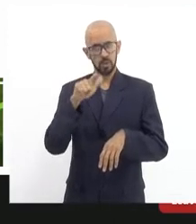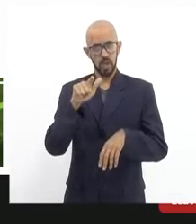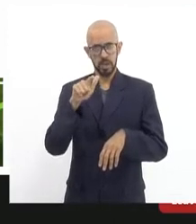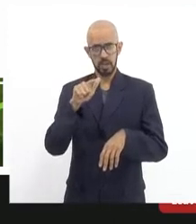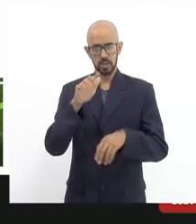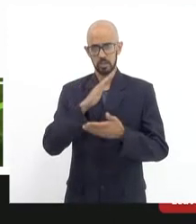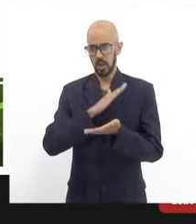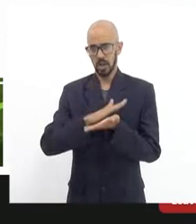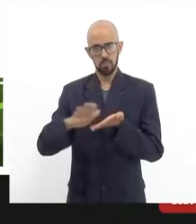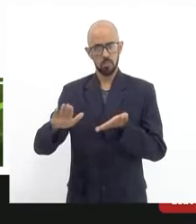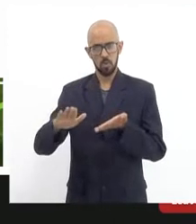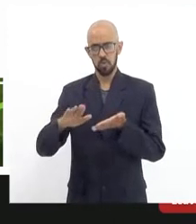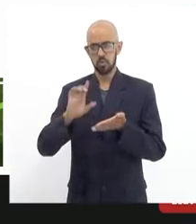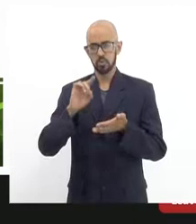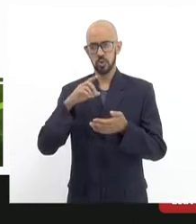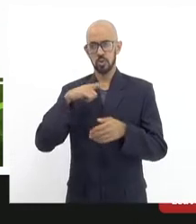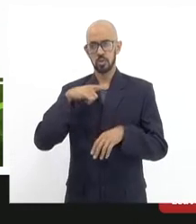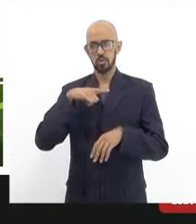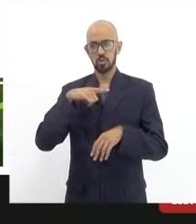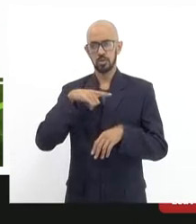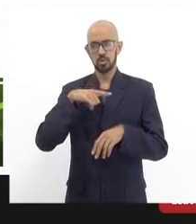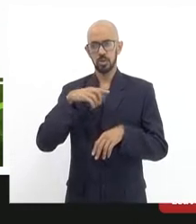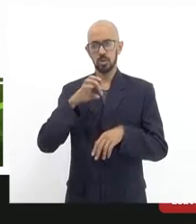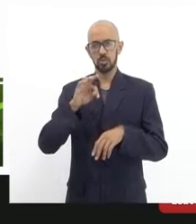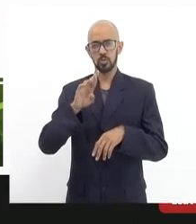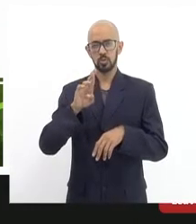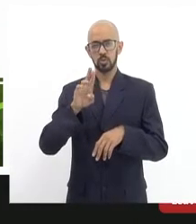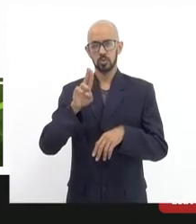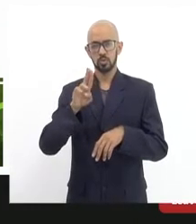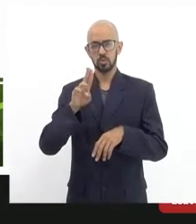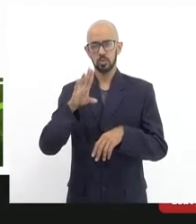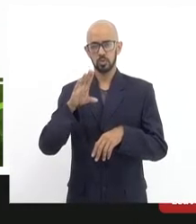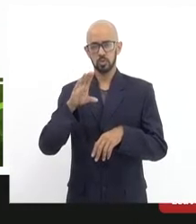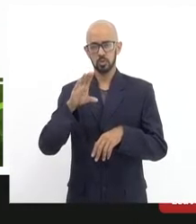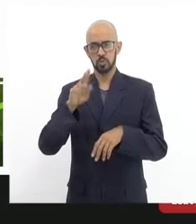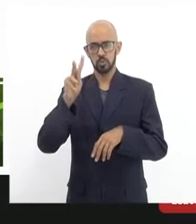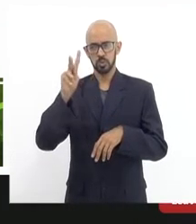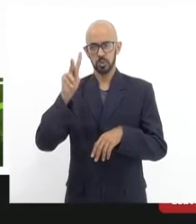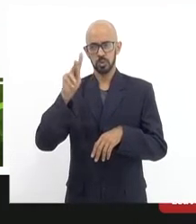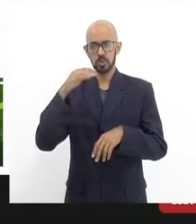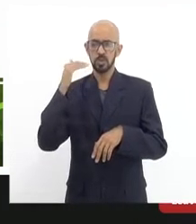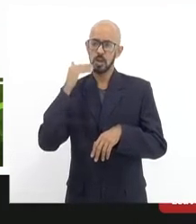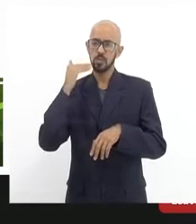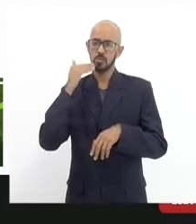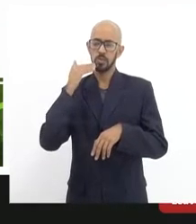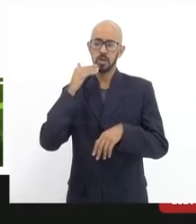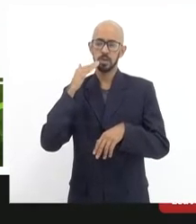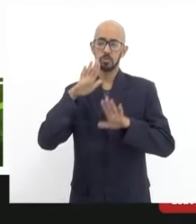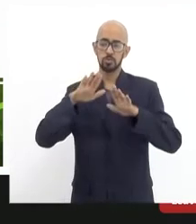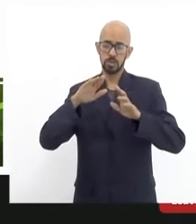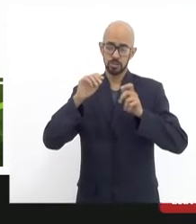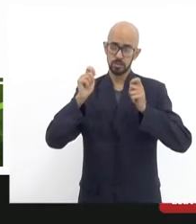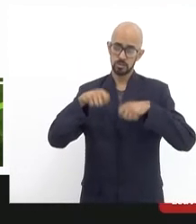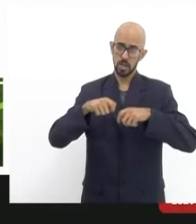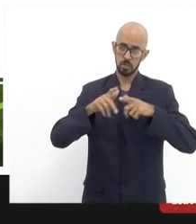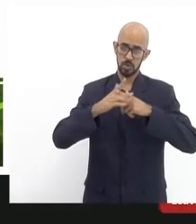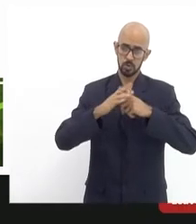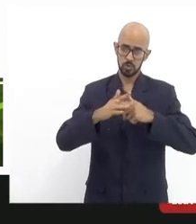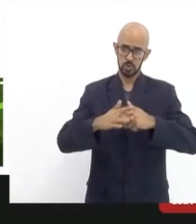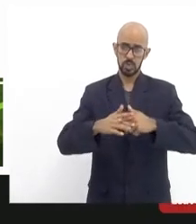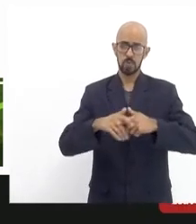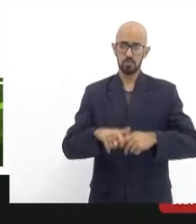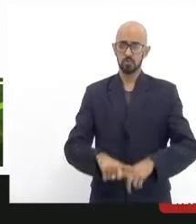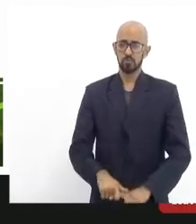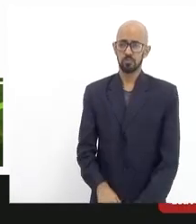existe o truque, a plataforma e truque, bem danificados, mas estão lá na oficina e podem ser reaproveitados. Adiante.